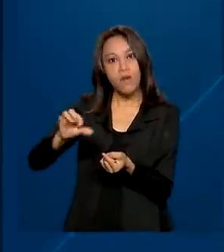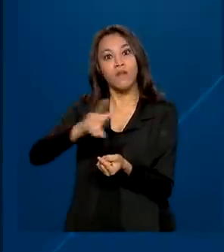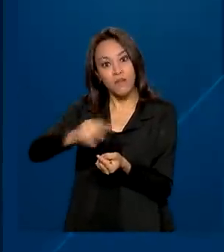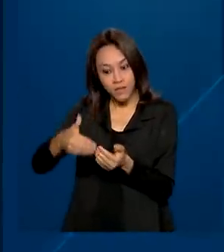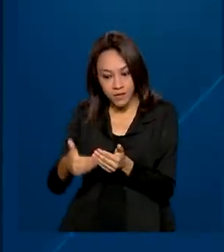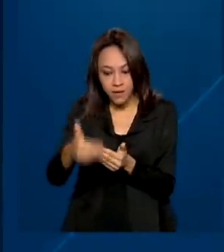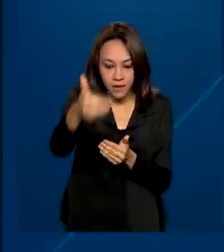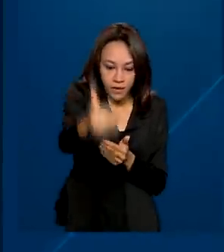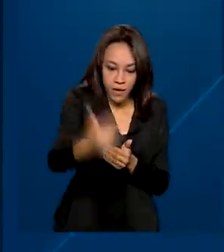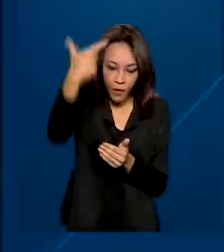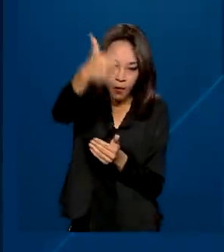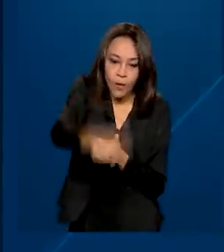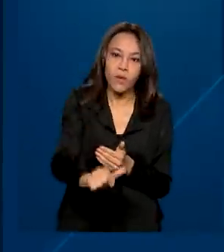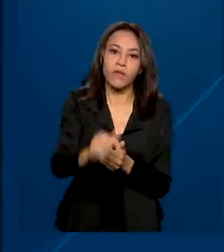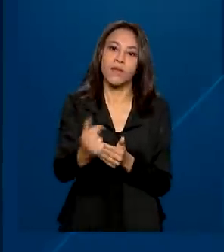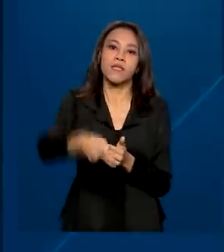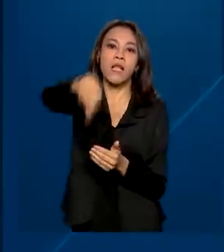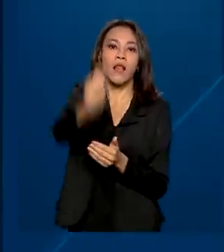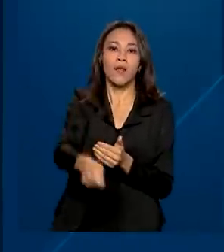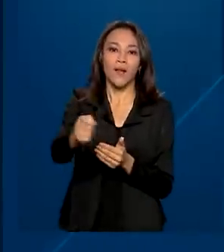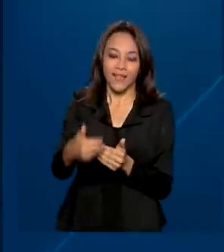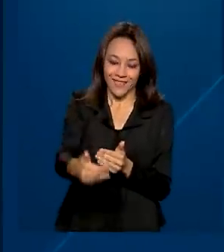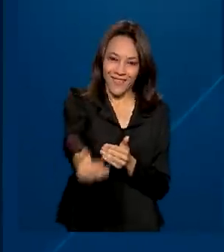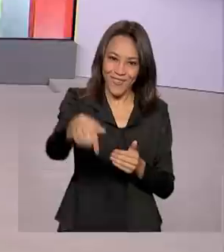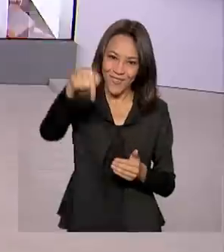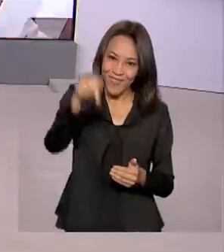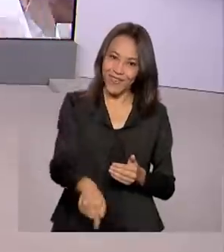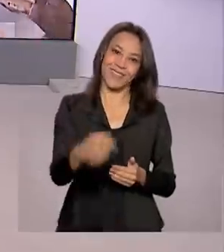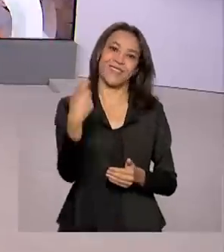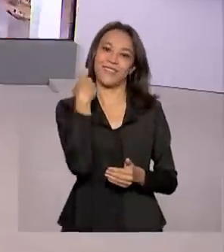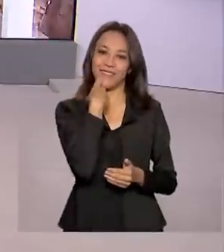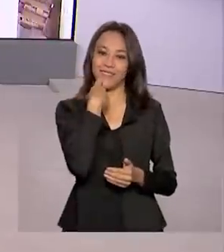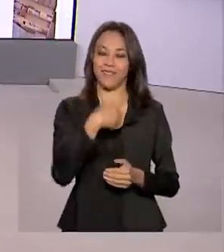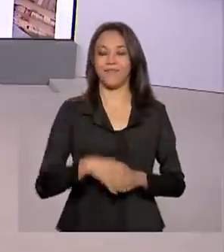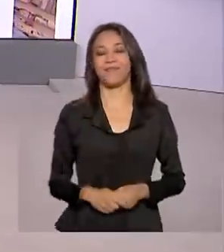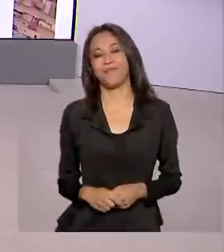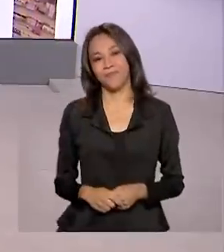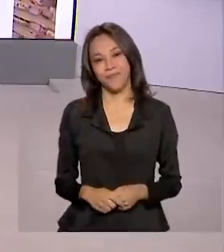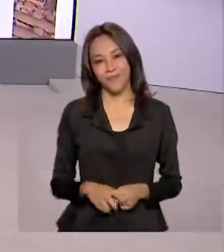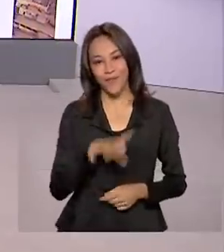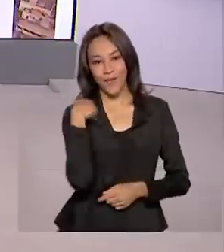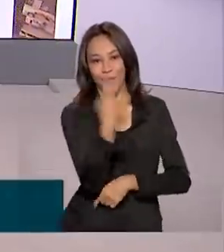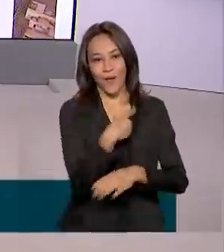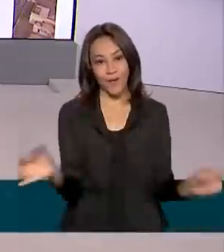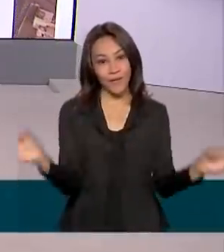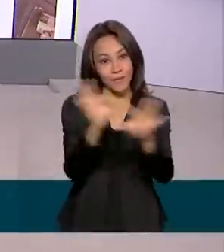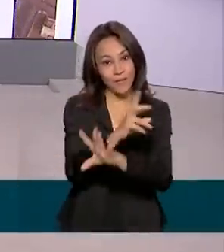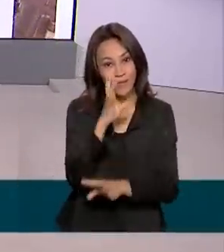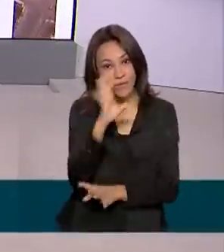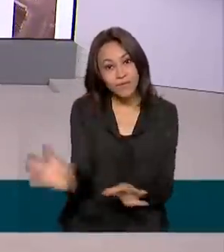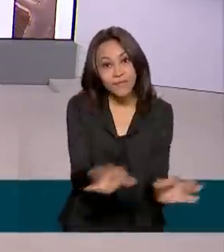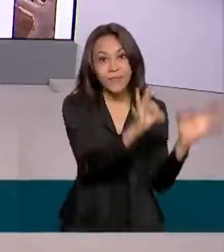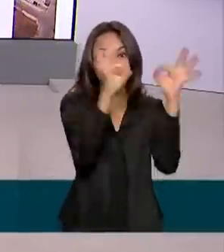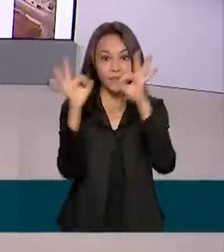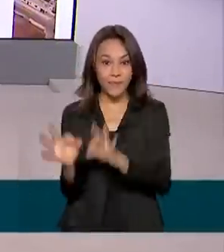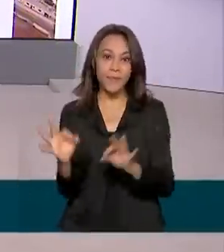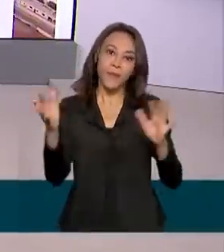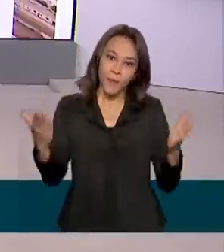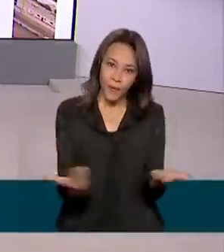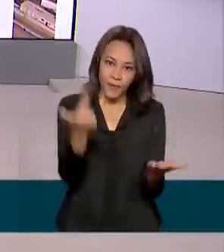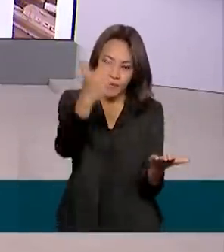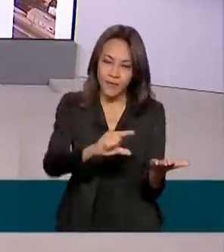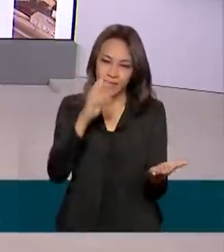ser leiloado novamente nesta sexta-feira. O Brasil em Dia termina aqui. Para rever as reportagens de hoje,